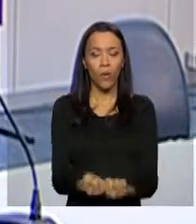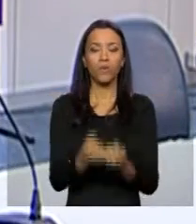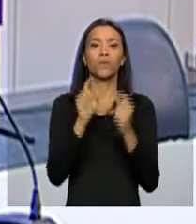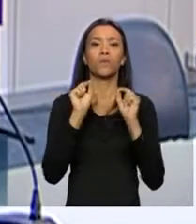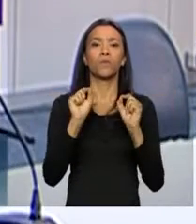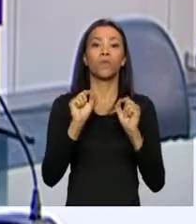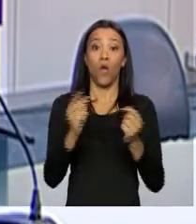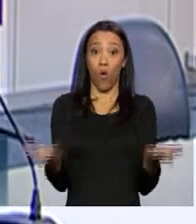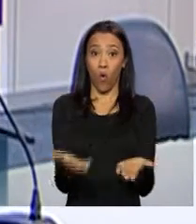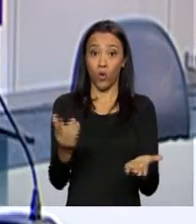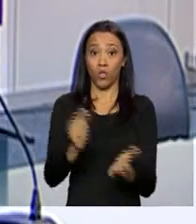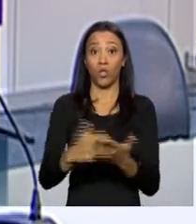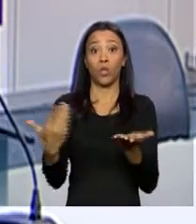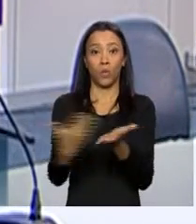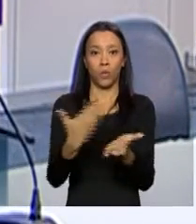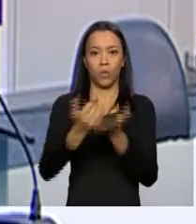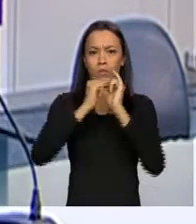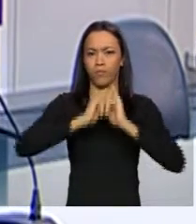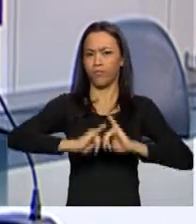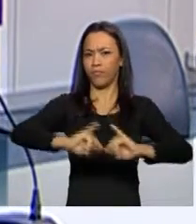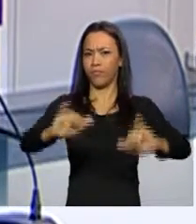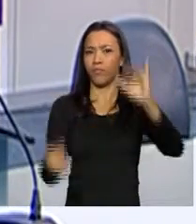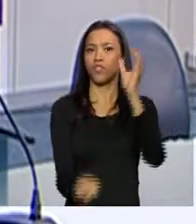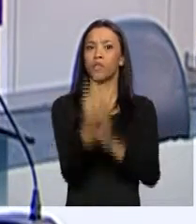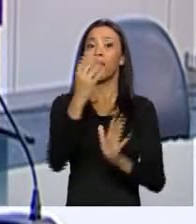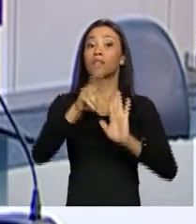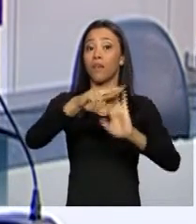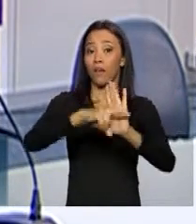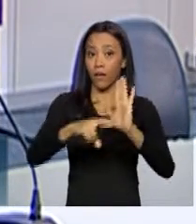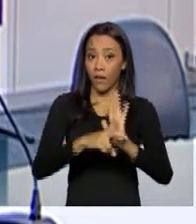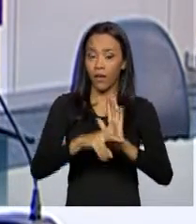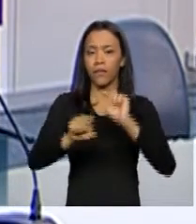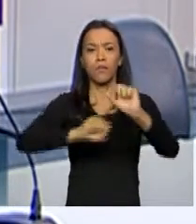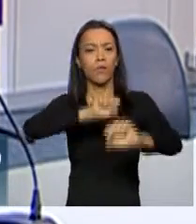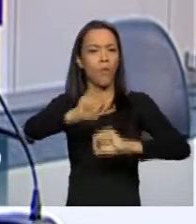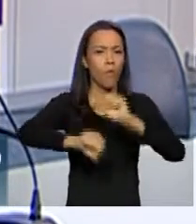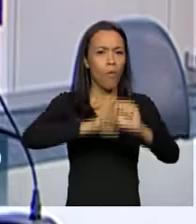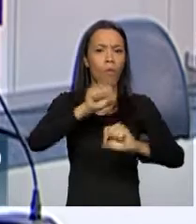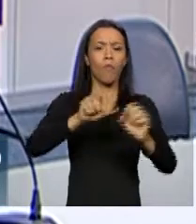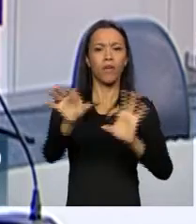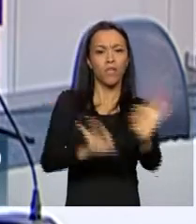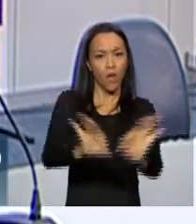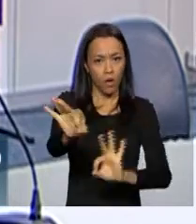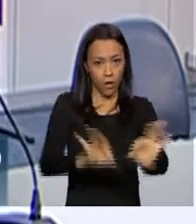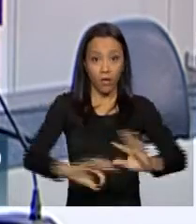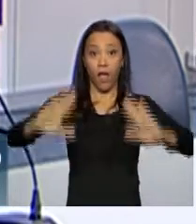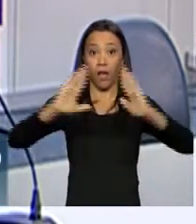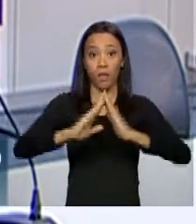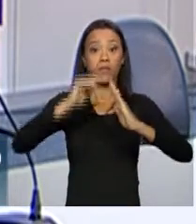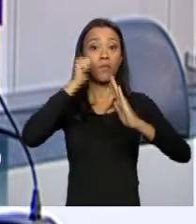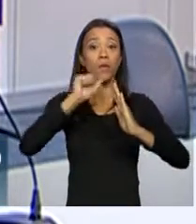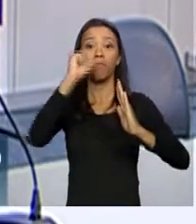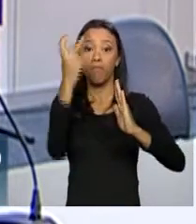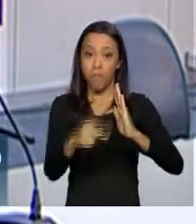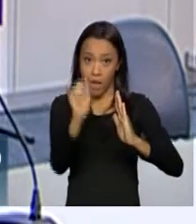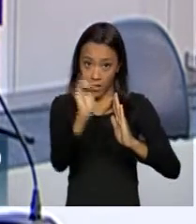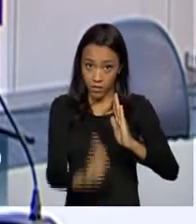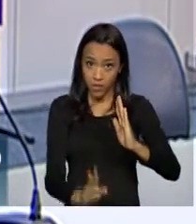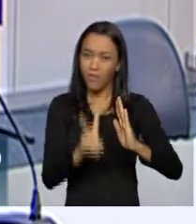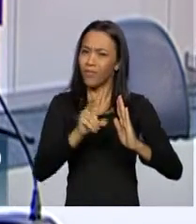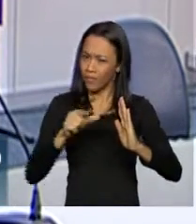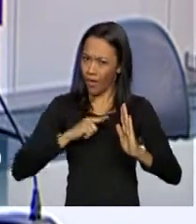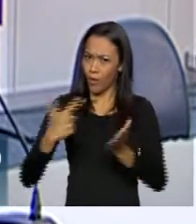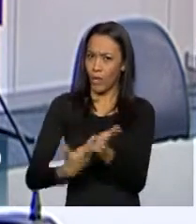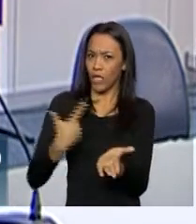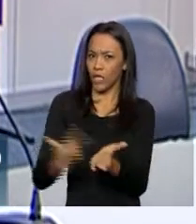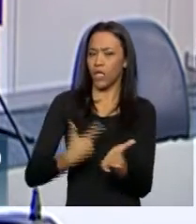publicação, que vai ser lançada daqui a pouquinho, detalha as bases para a implementação da Casa da Mulher Brasileira e apresenta um guia